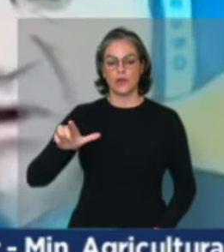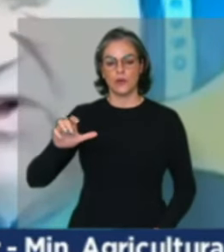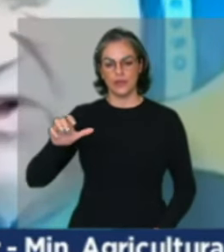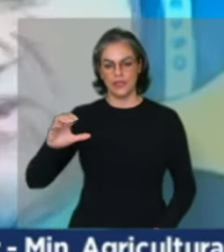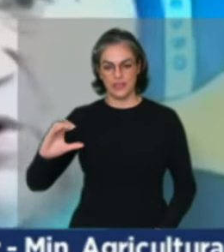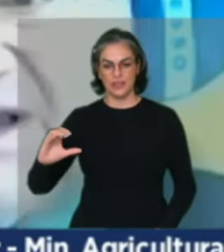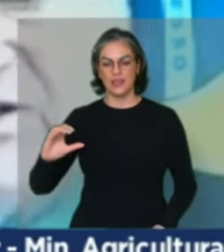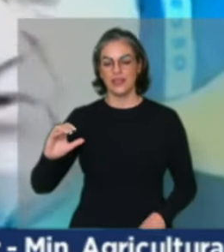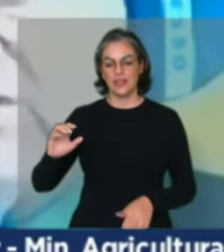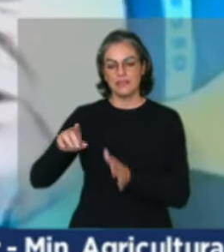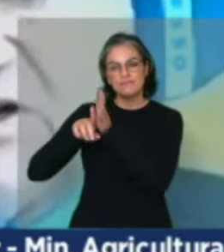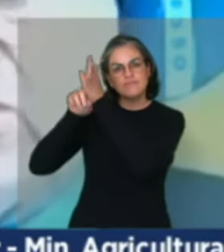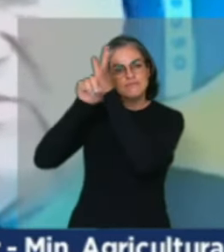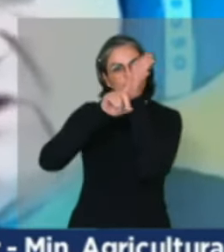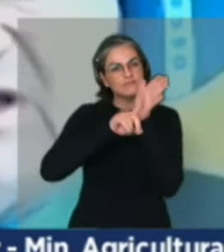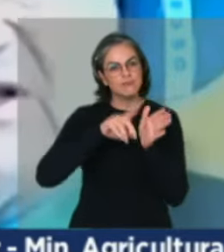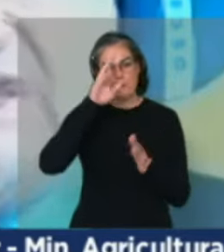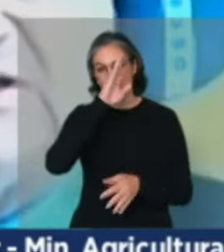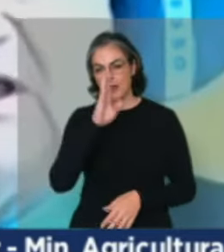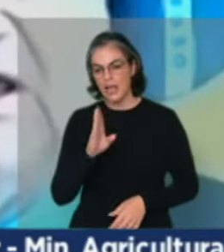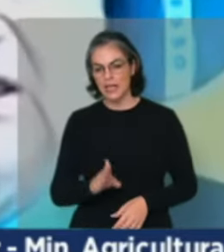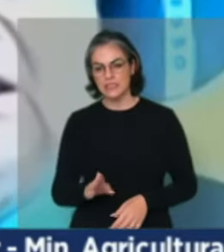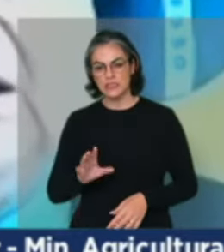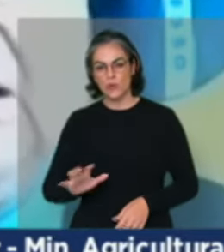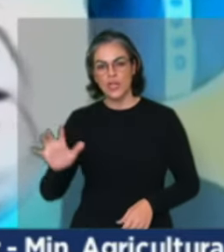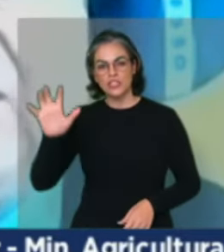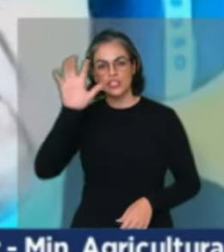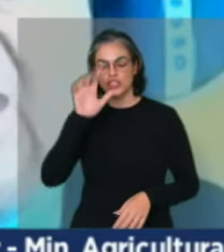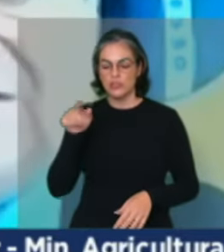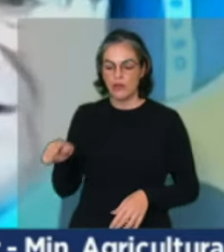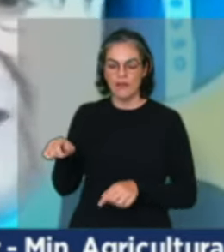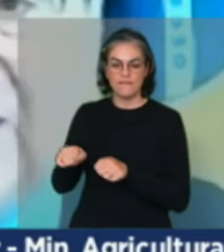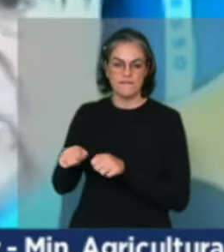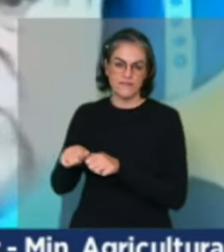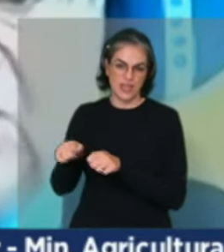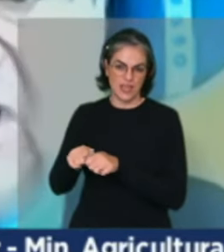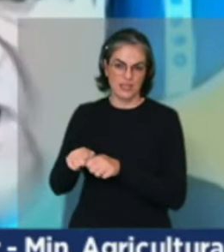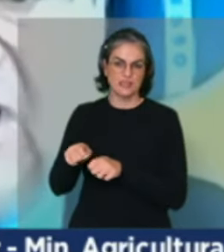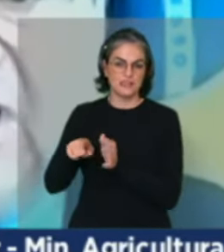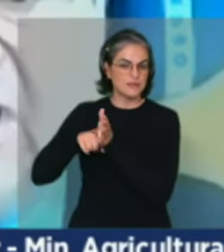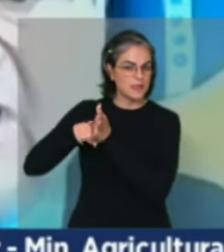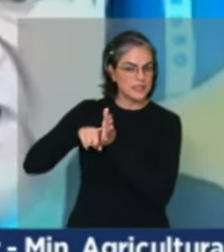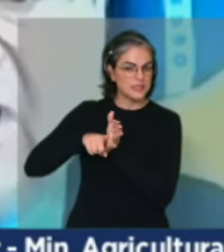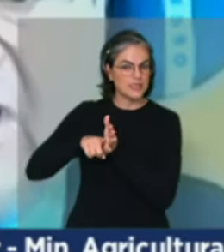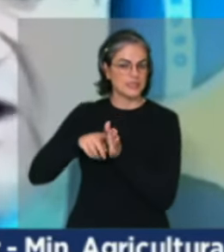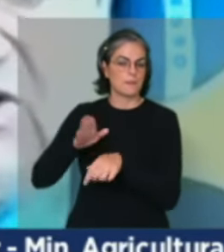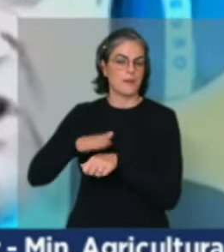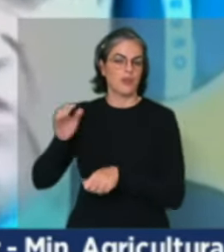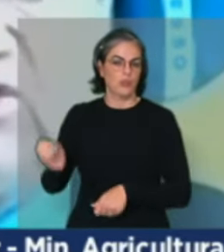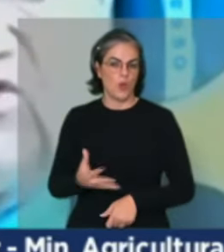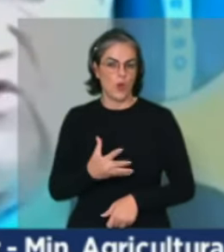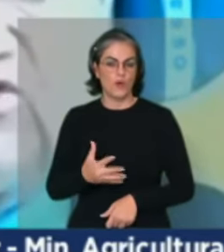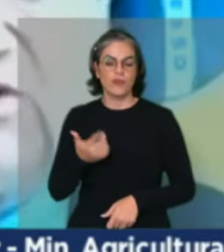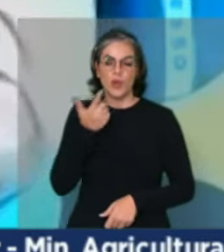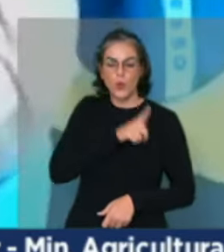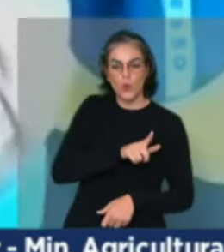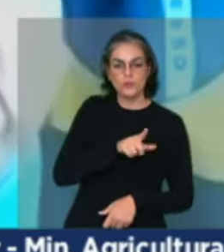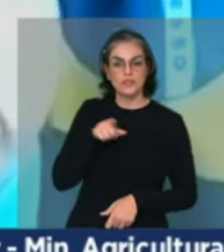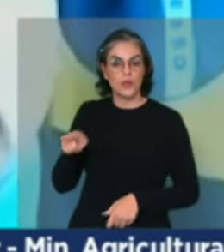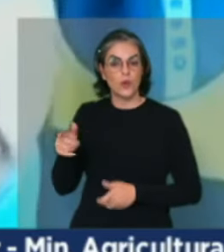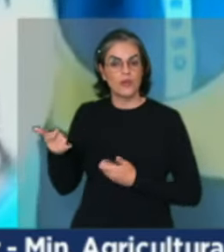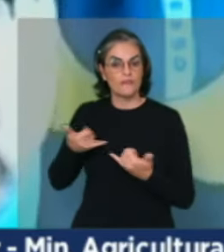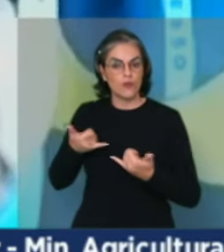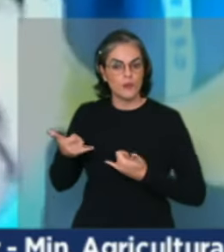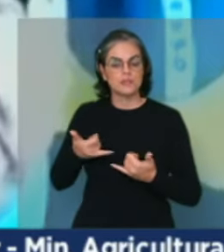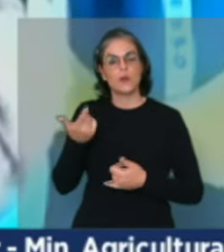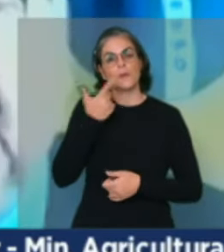todo o Brasil, em todas as regiões brasileiras e com esses dados a gente tem condições de estabelecer uma política